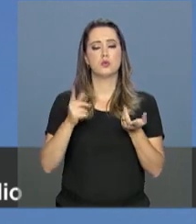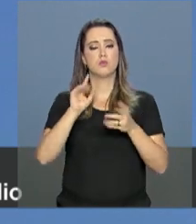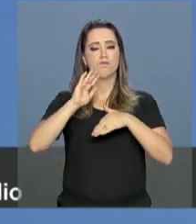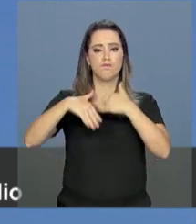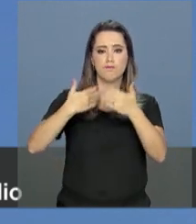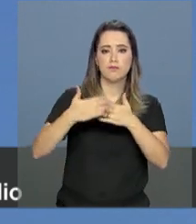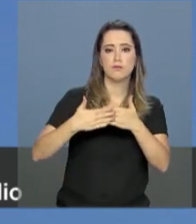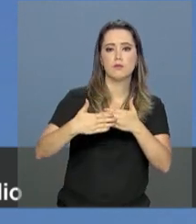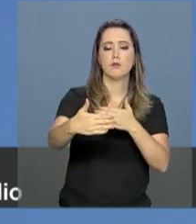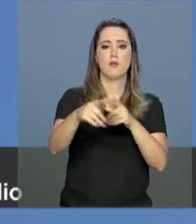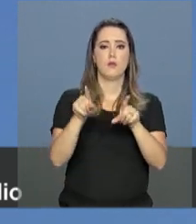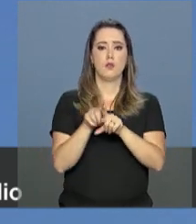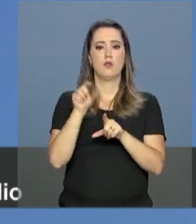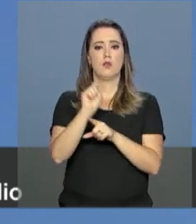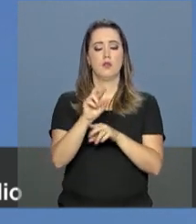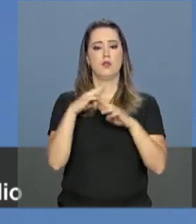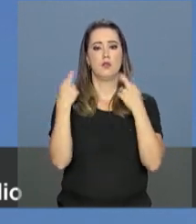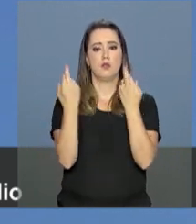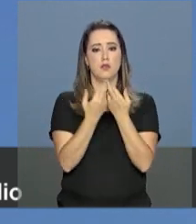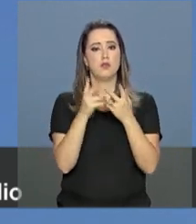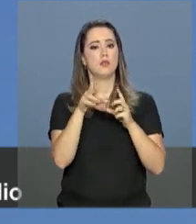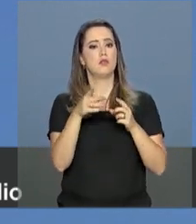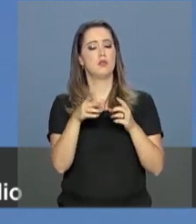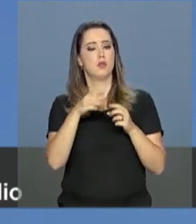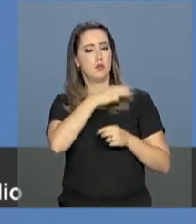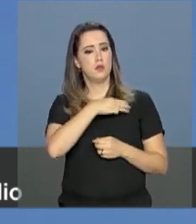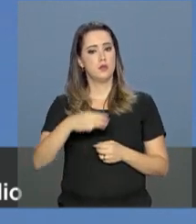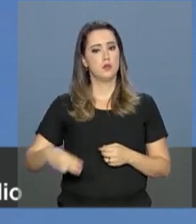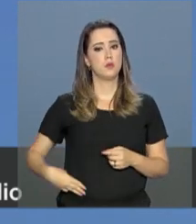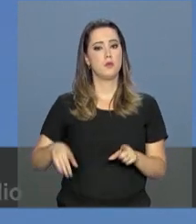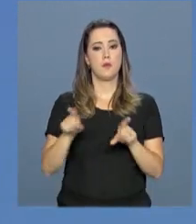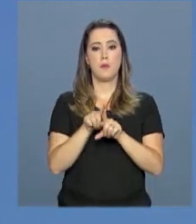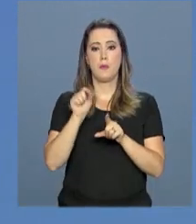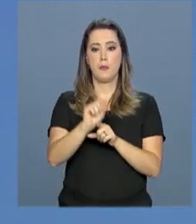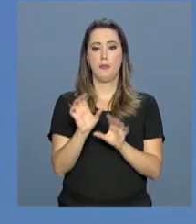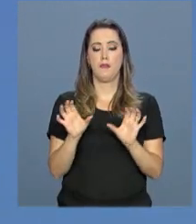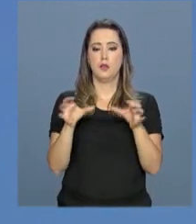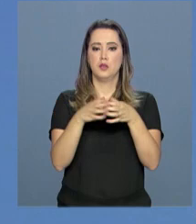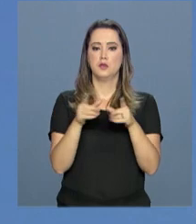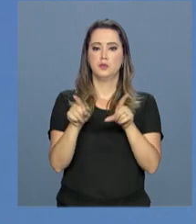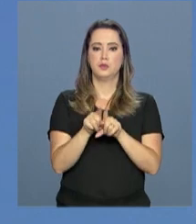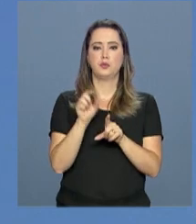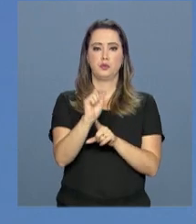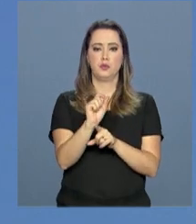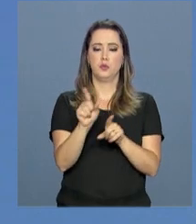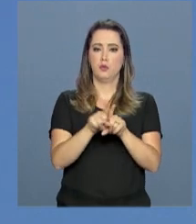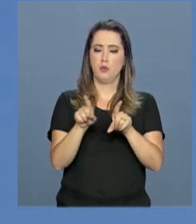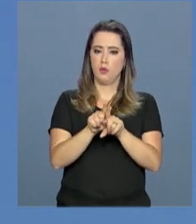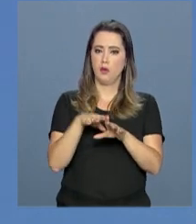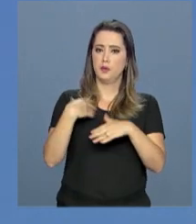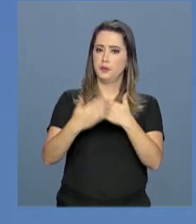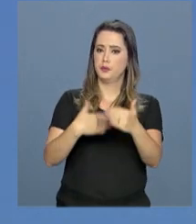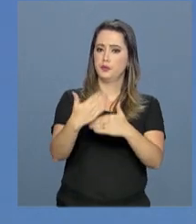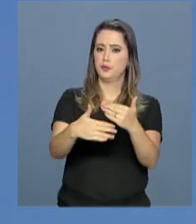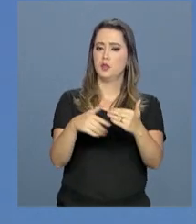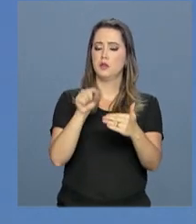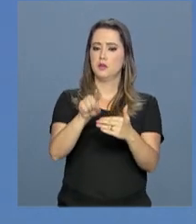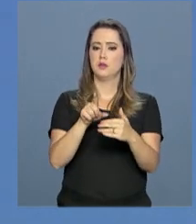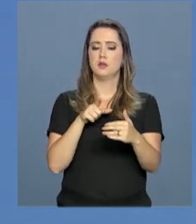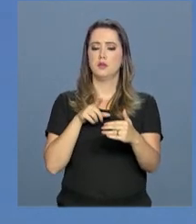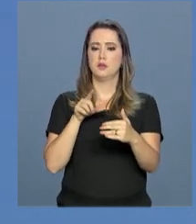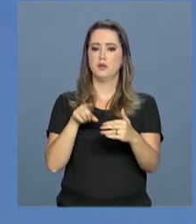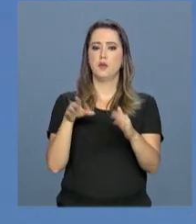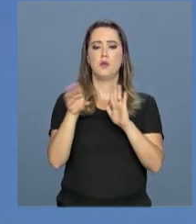nas reuniões ministeriais e nas cúpulas, também desenvolvo algum